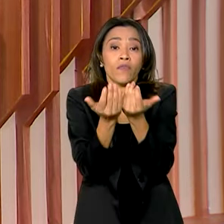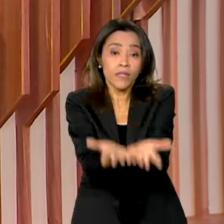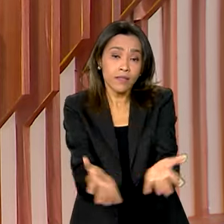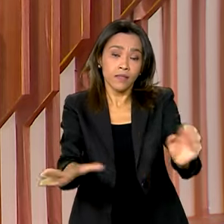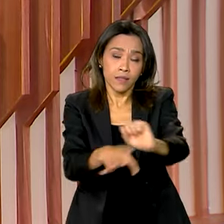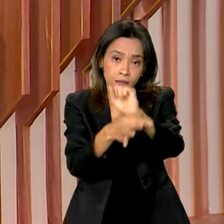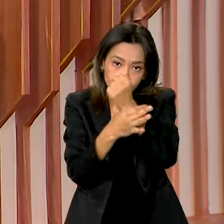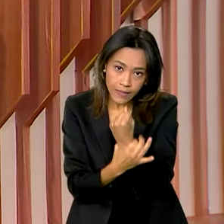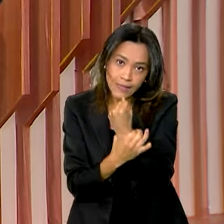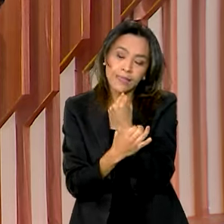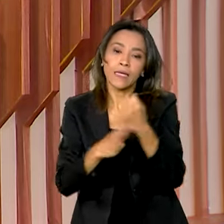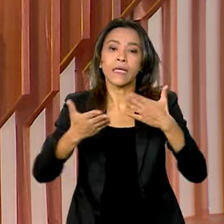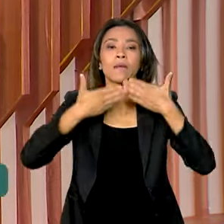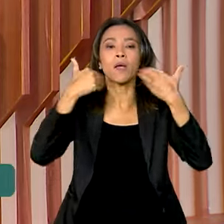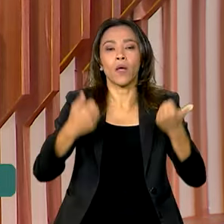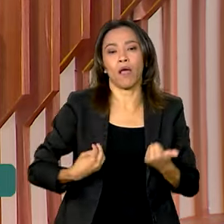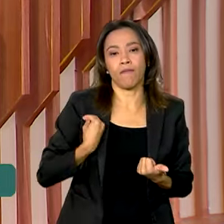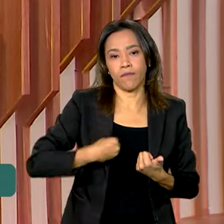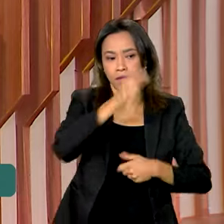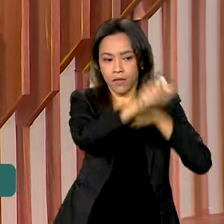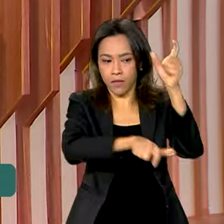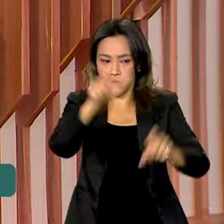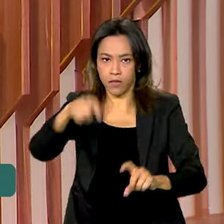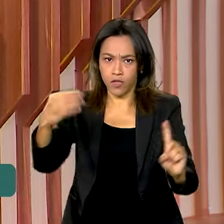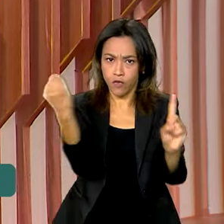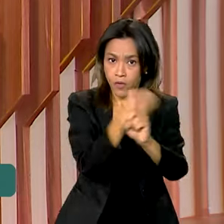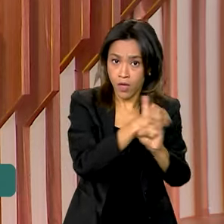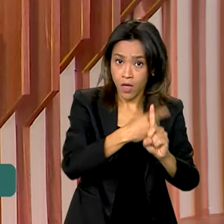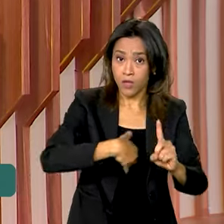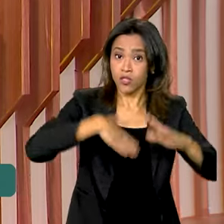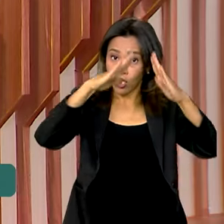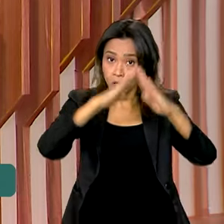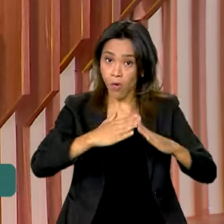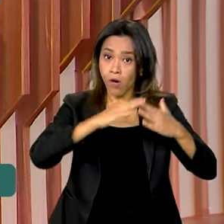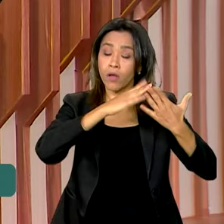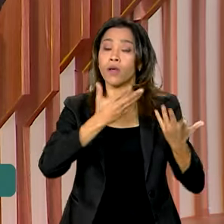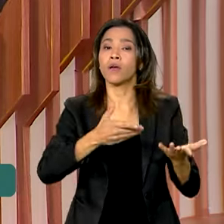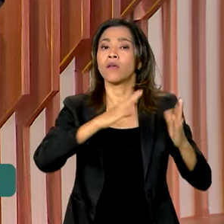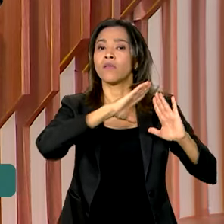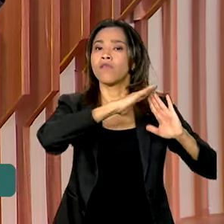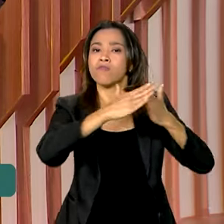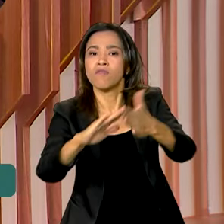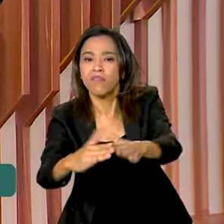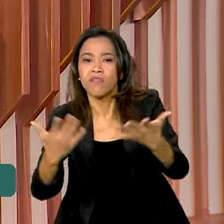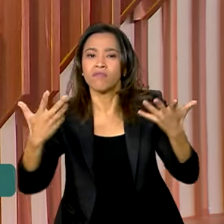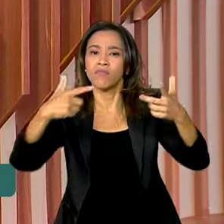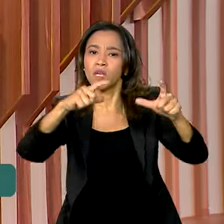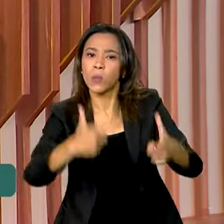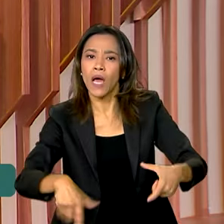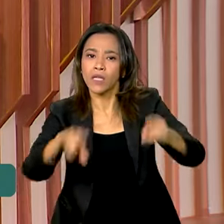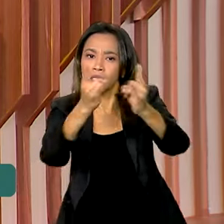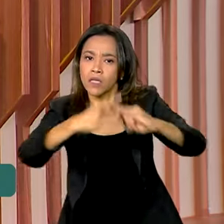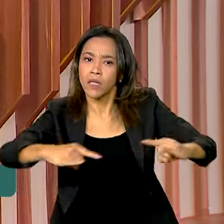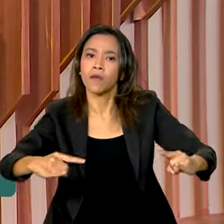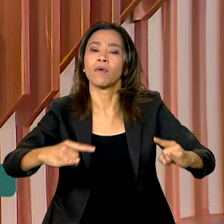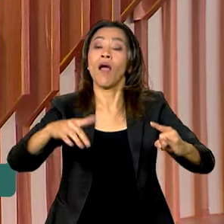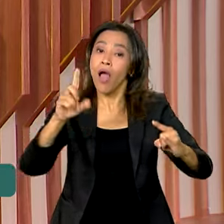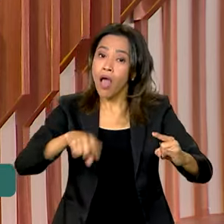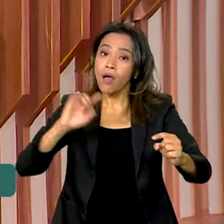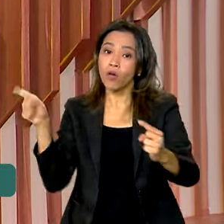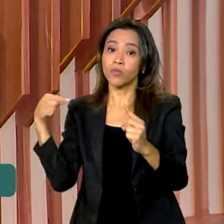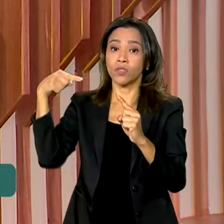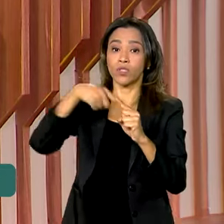de pessoas em situação de vulnerabilidade que vivem em periferias e assentamentos precários. Esse é o objetivo do